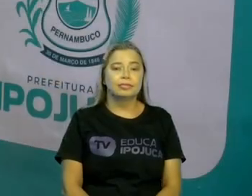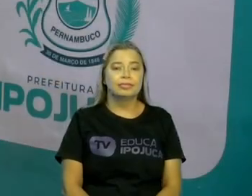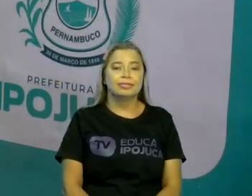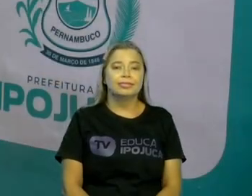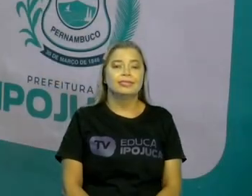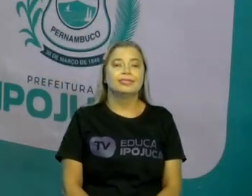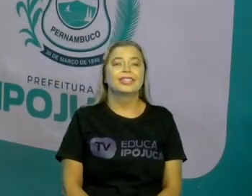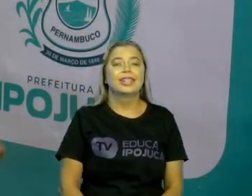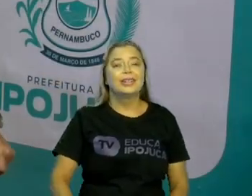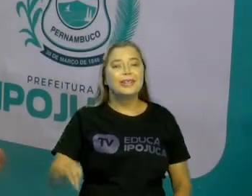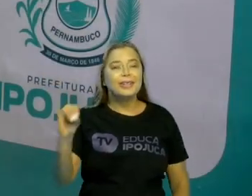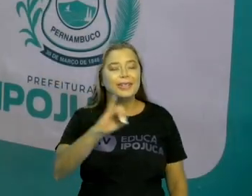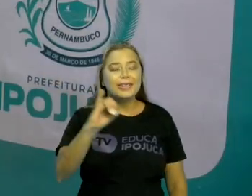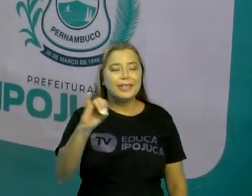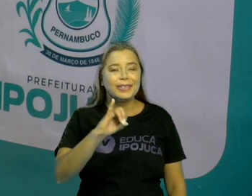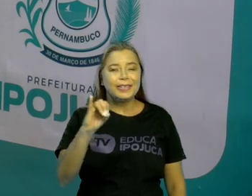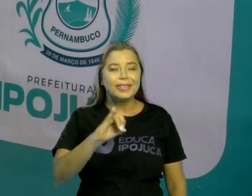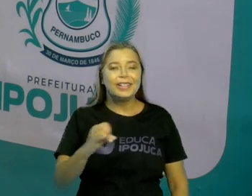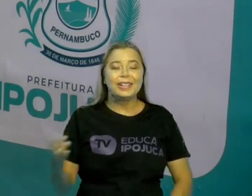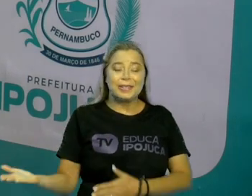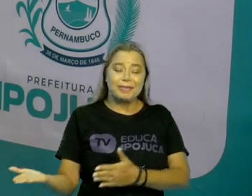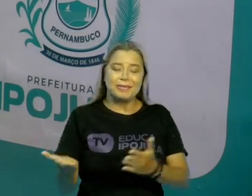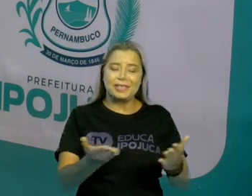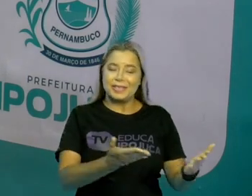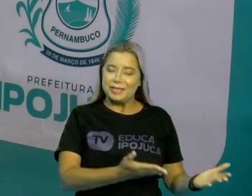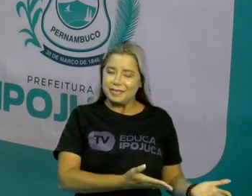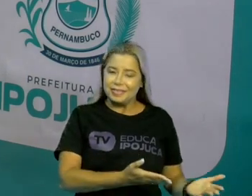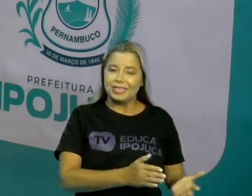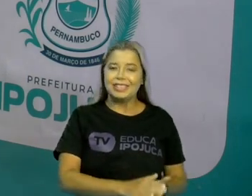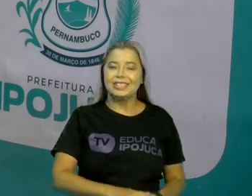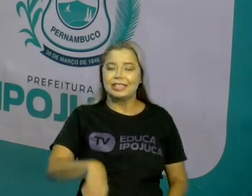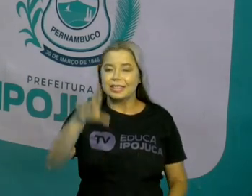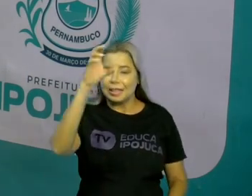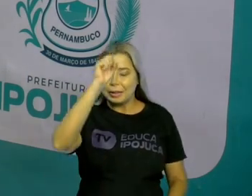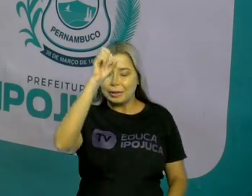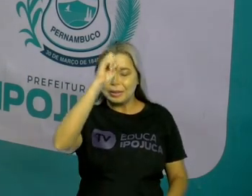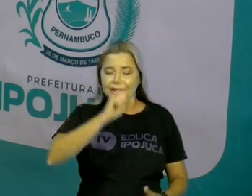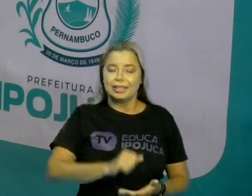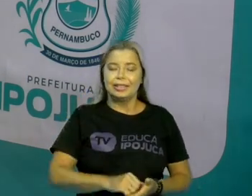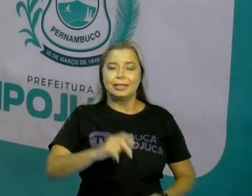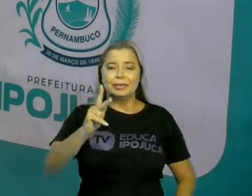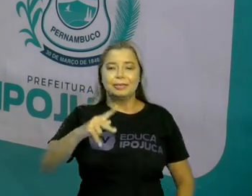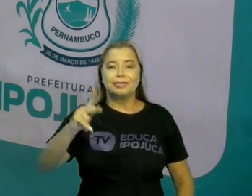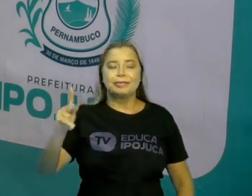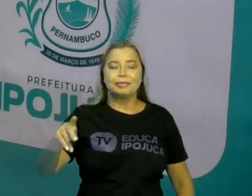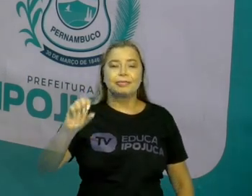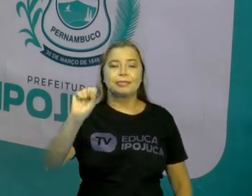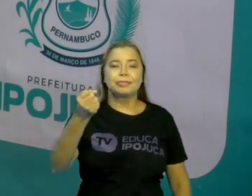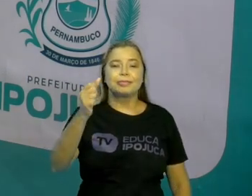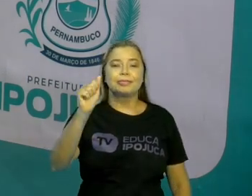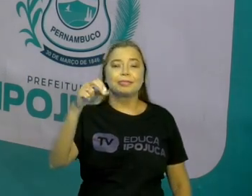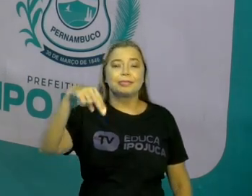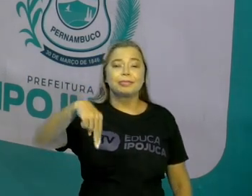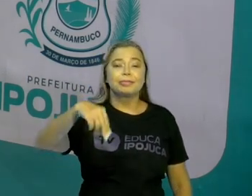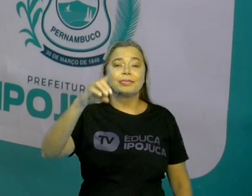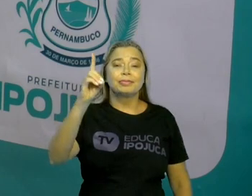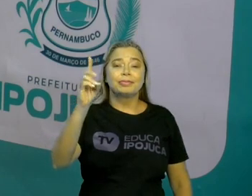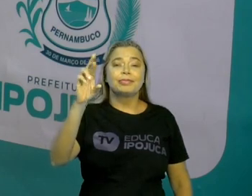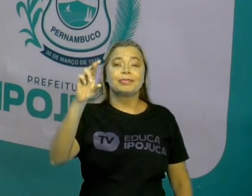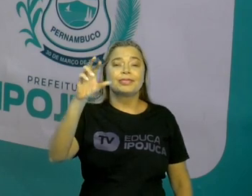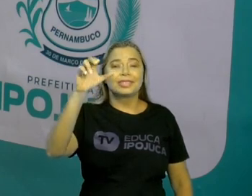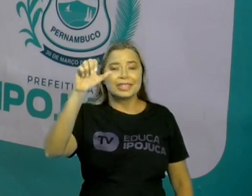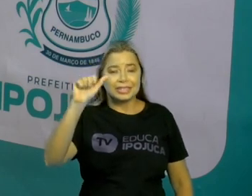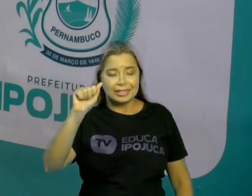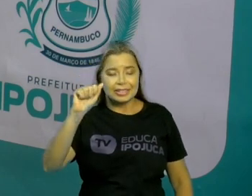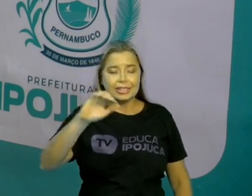Olá, sejam bem-vindos a mais uma incrível oportunidade de aprendizagem. Eu sou a professora Sandra Lopes e estarei com vocês hoje na